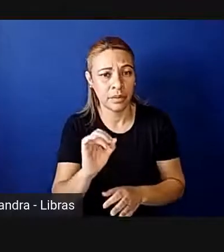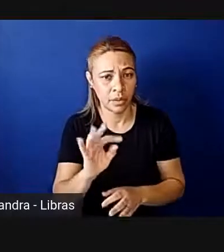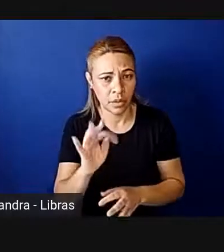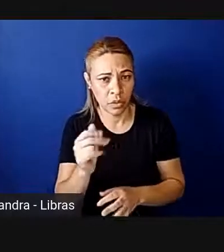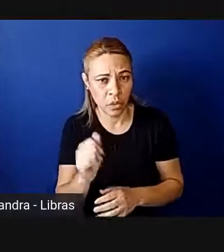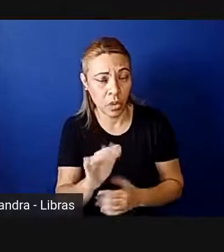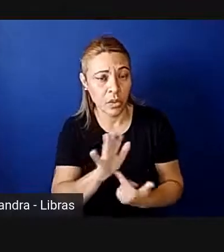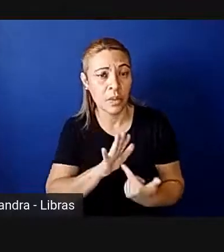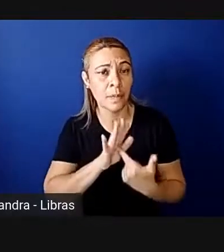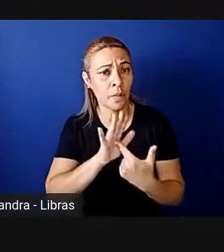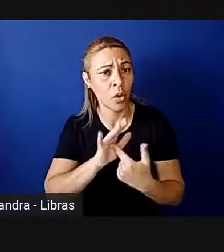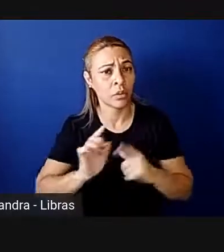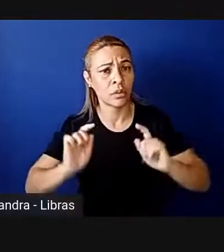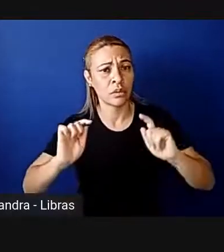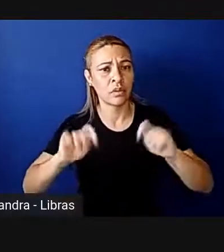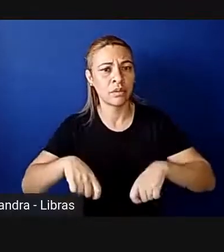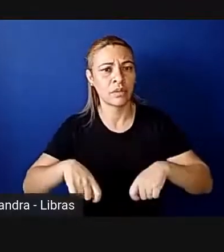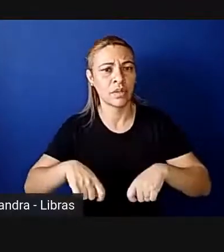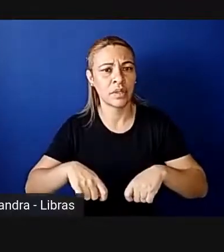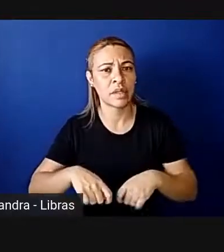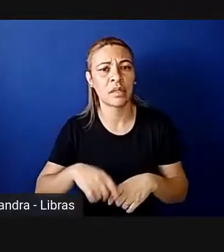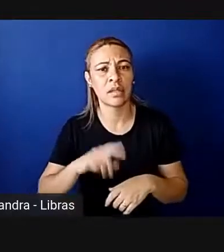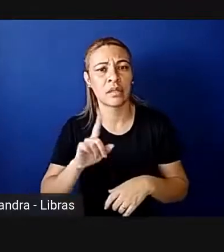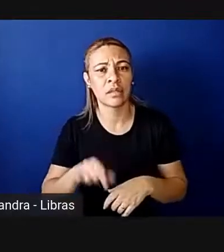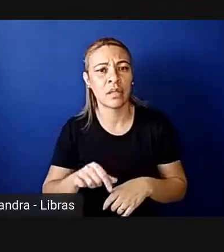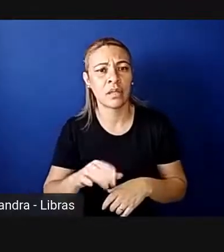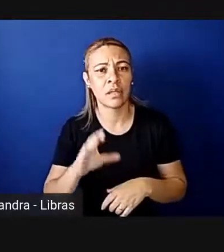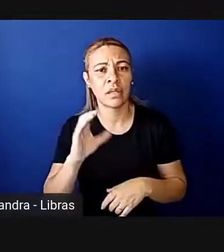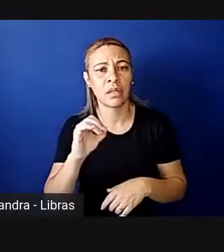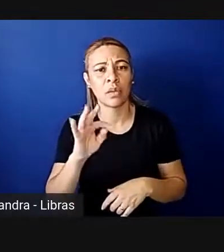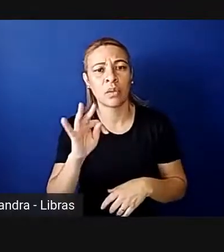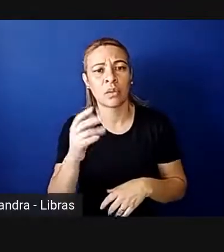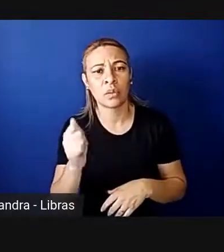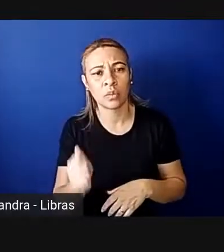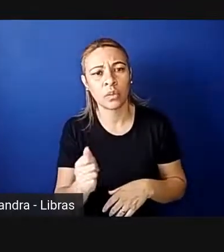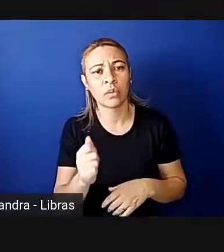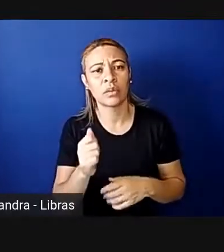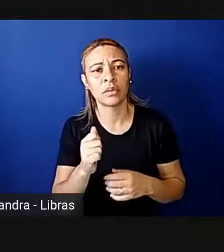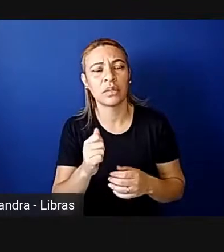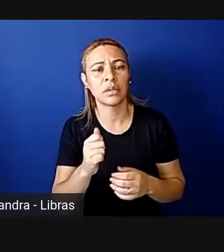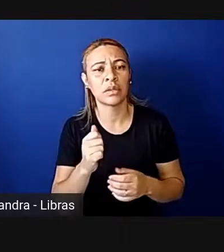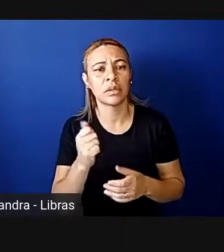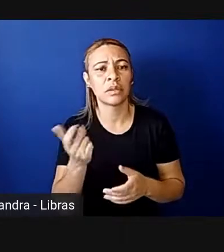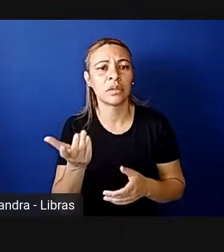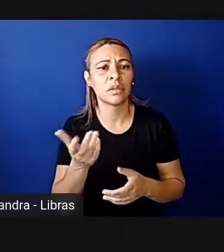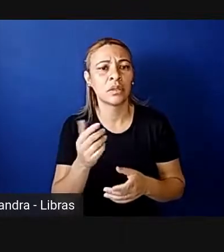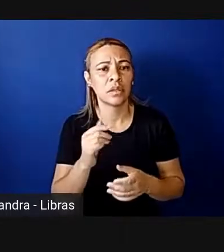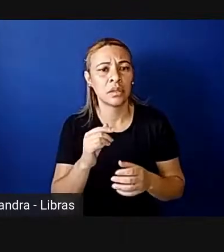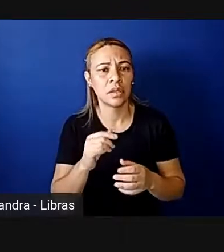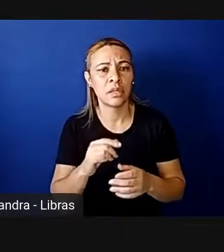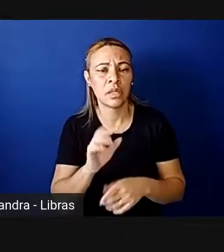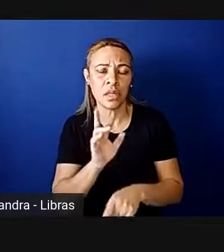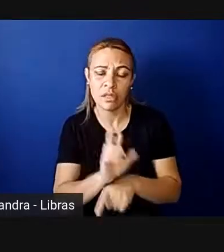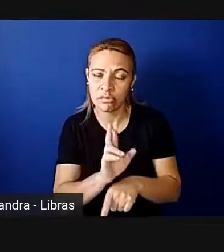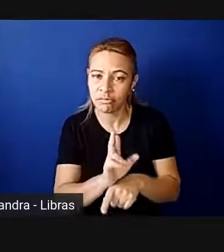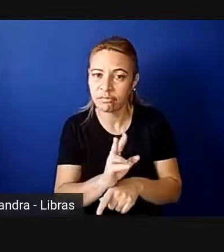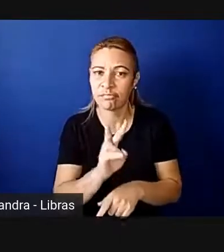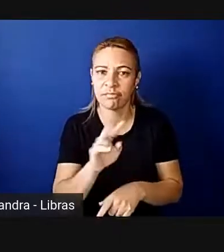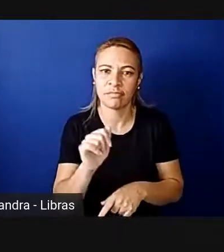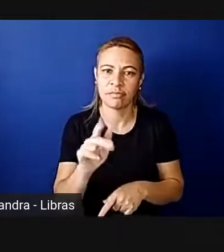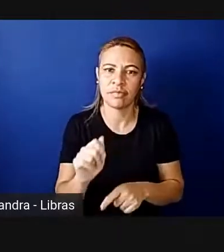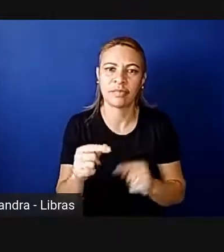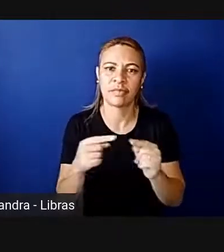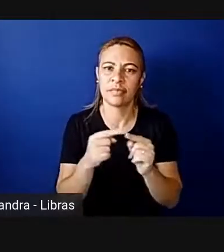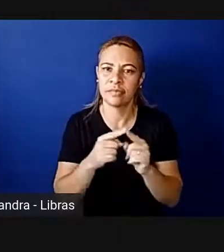mais eficazes são as cotas de candidaturas ou a reserva de vagas, tá?